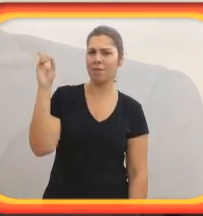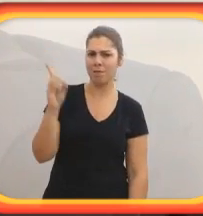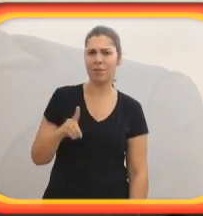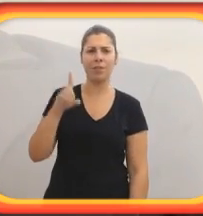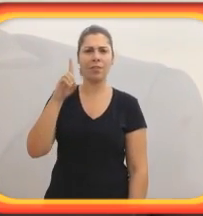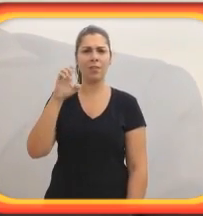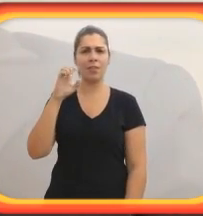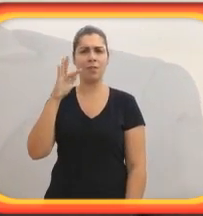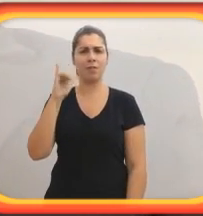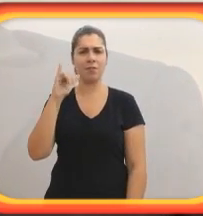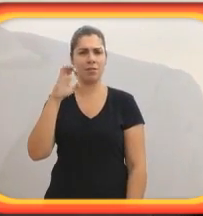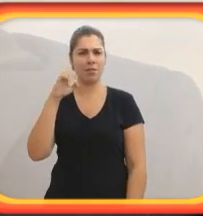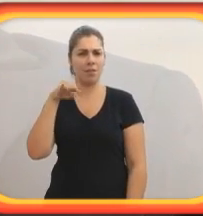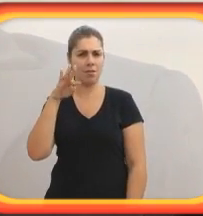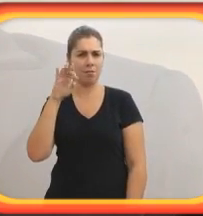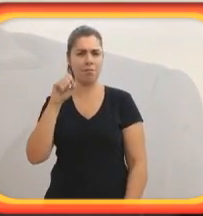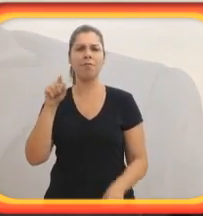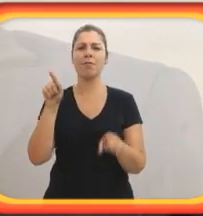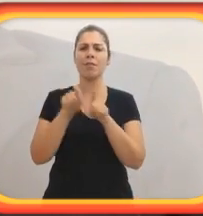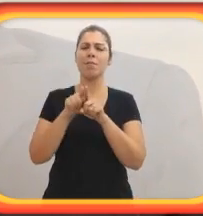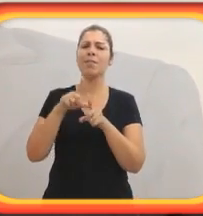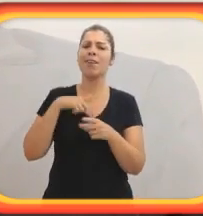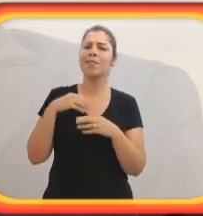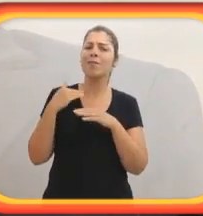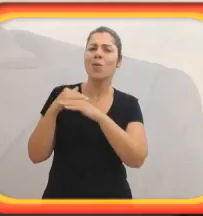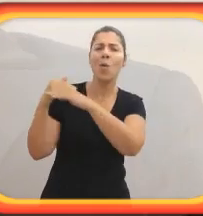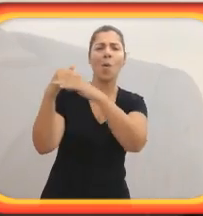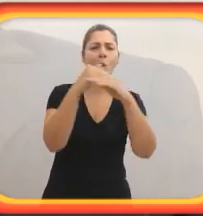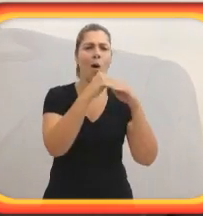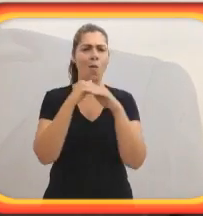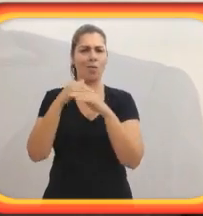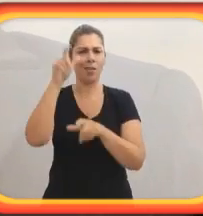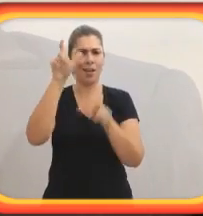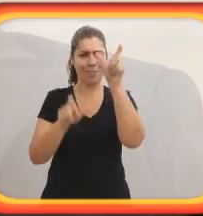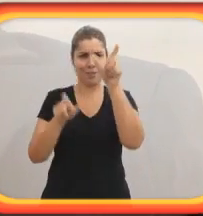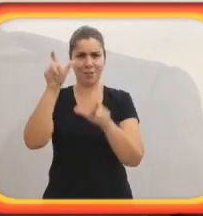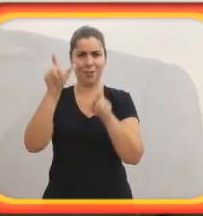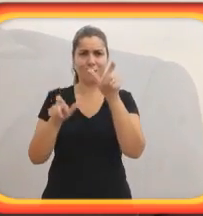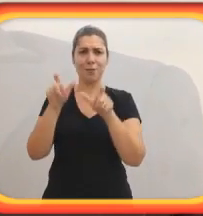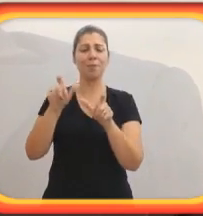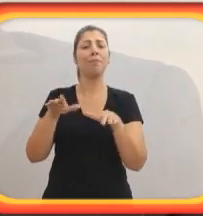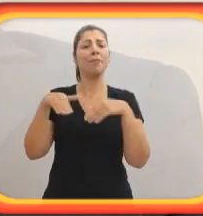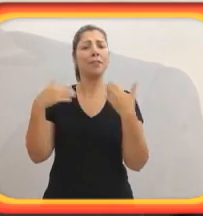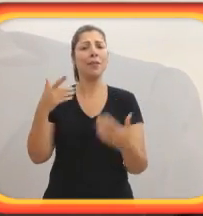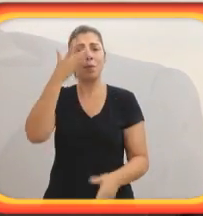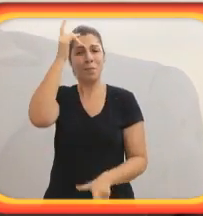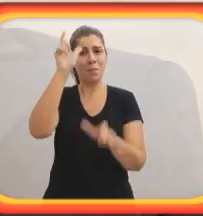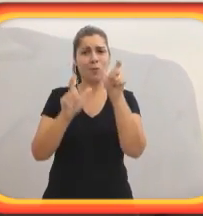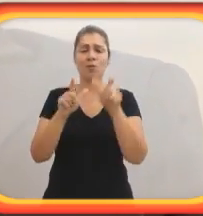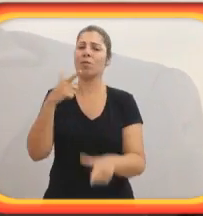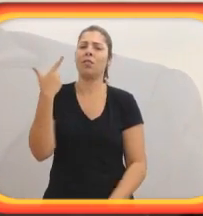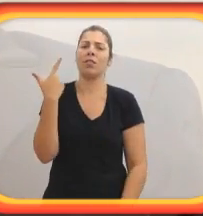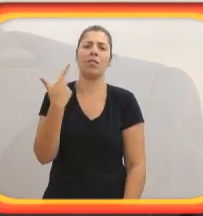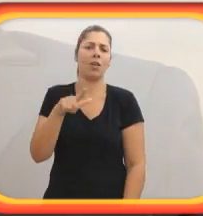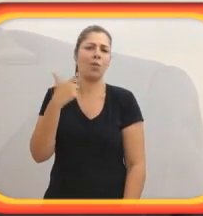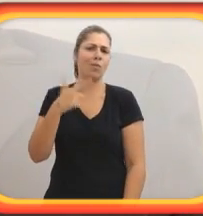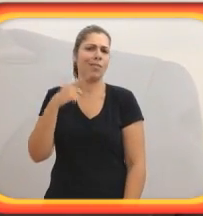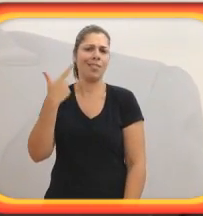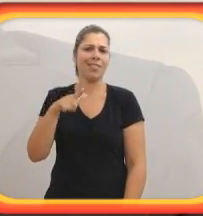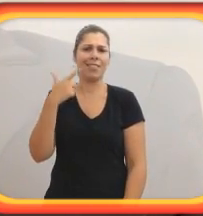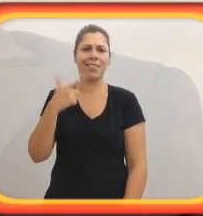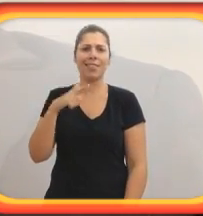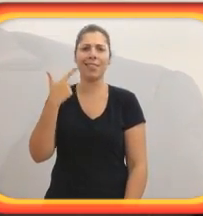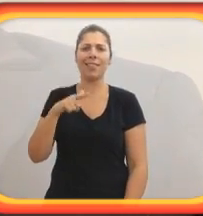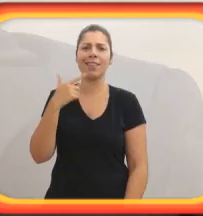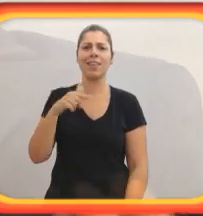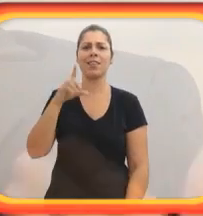sociedade civil, da população como um todo. Era chamar a atenção para um tema que merece realmente um tratamento, merece uma